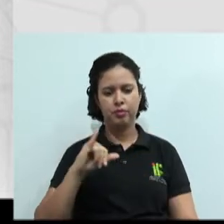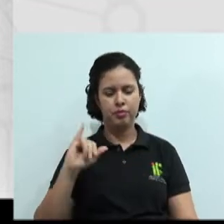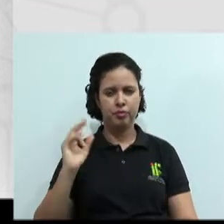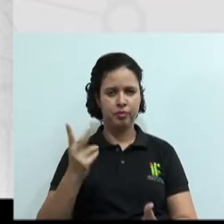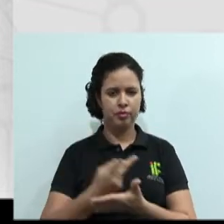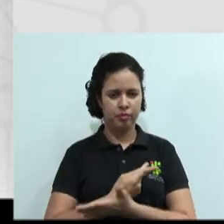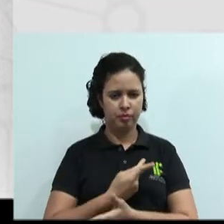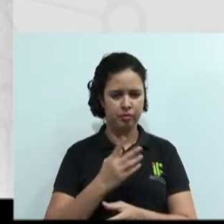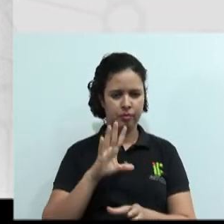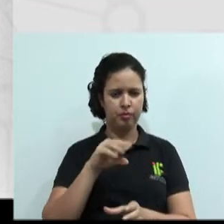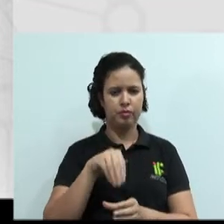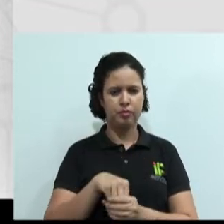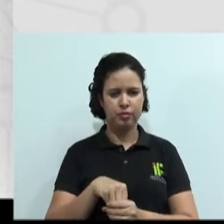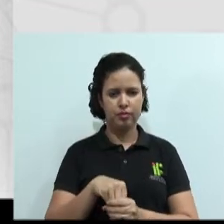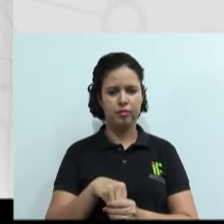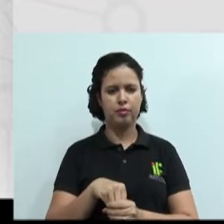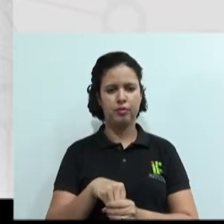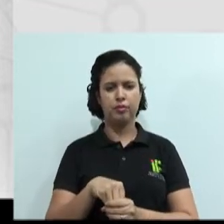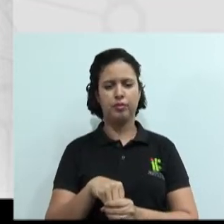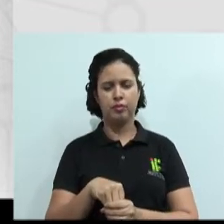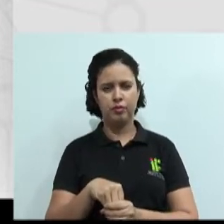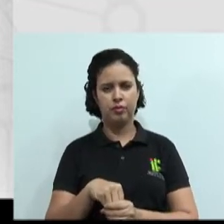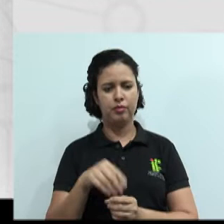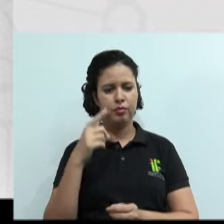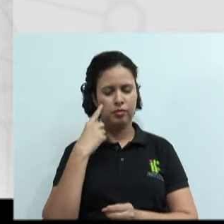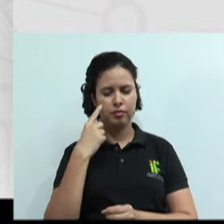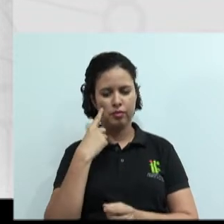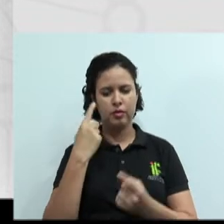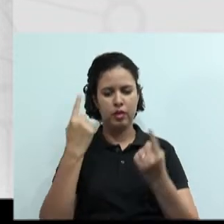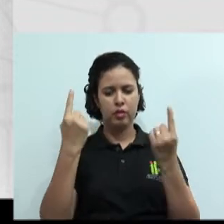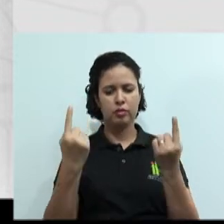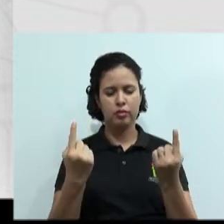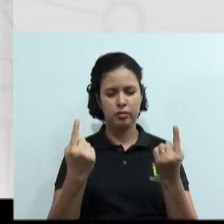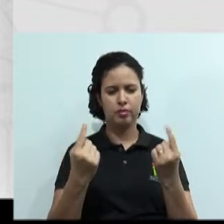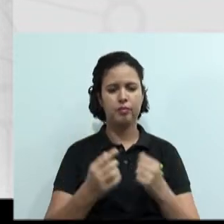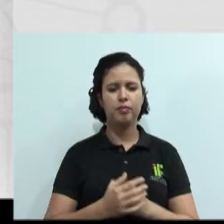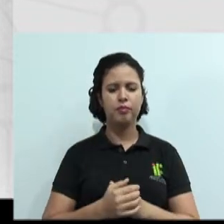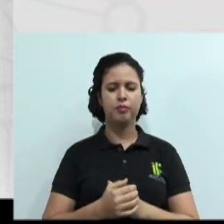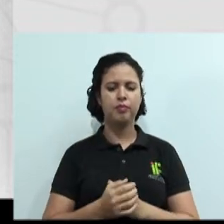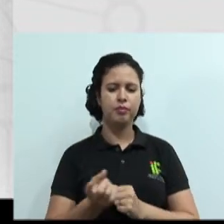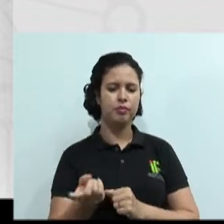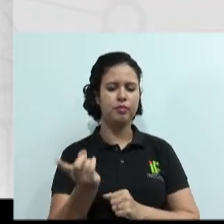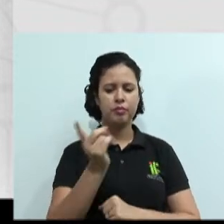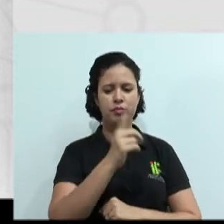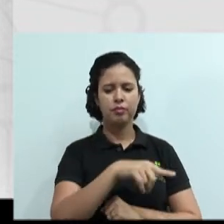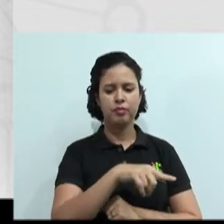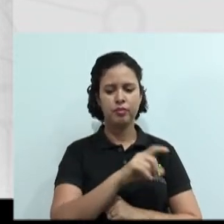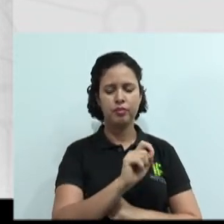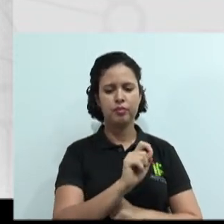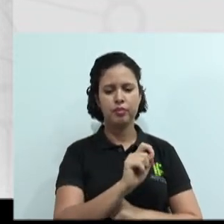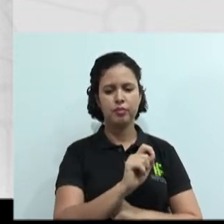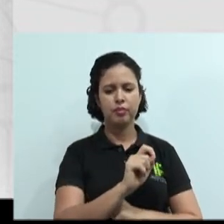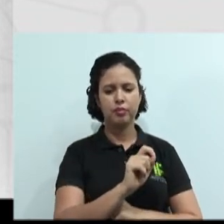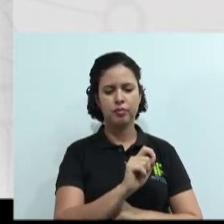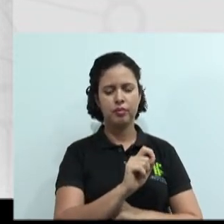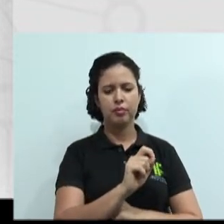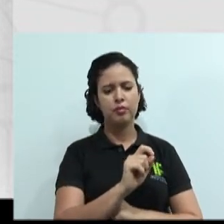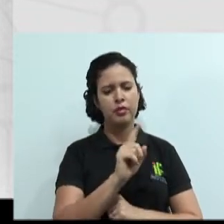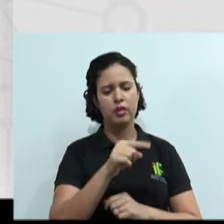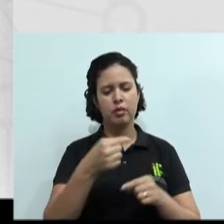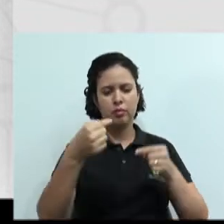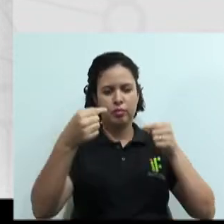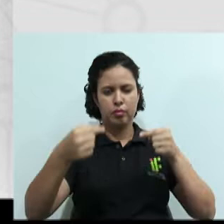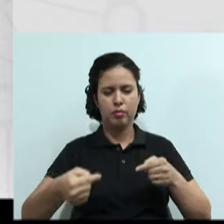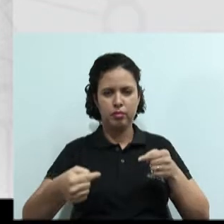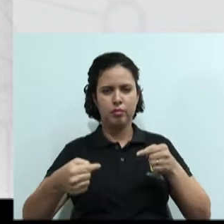dessas formas. A adversária e não adversária. O que acontece na adversária? As partes se enfrentam. Uma é a